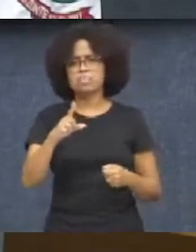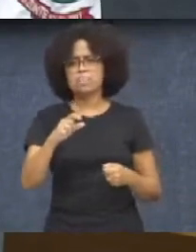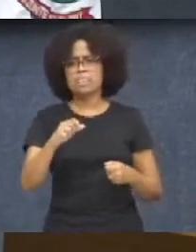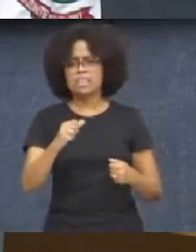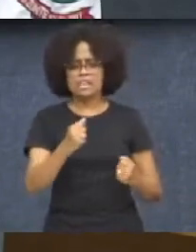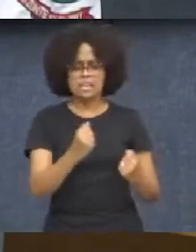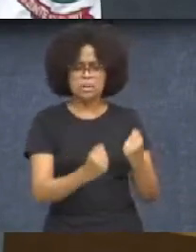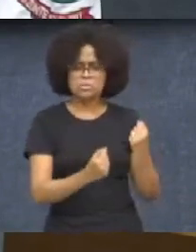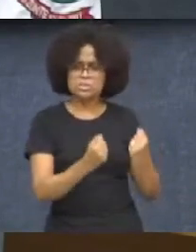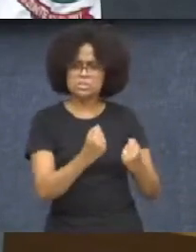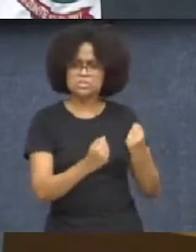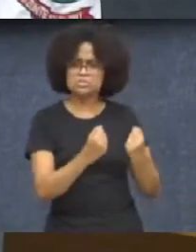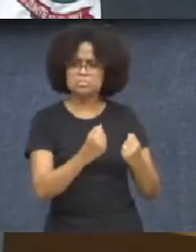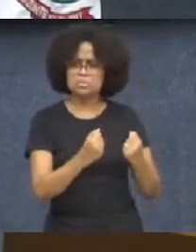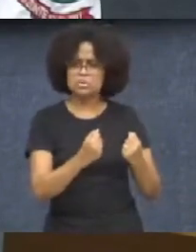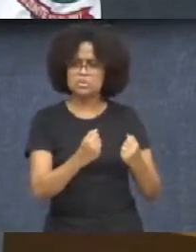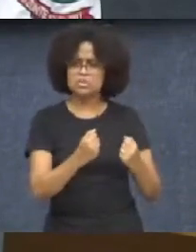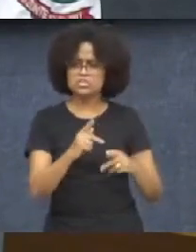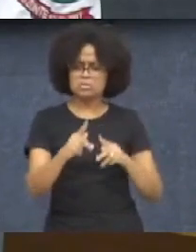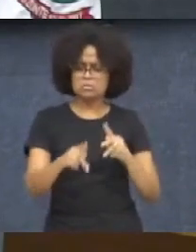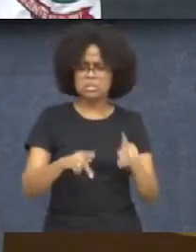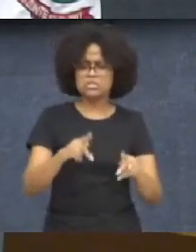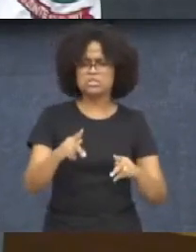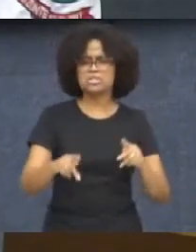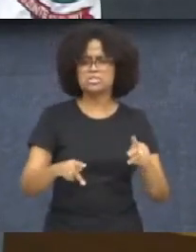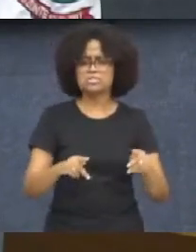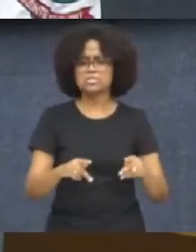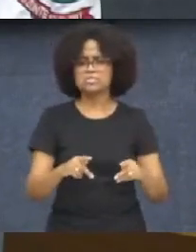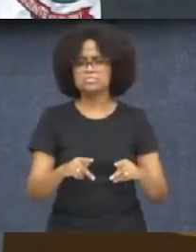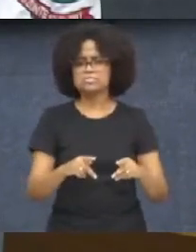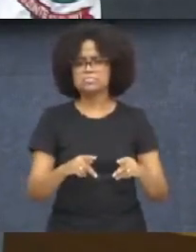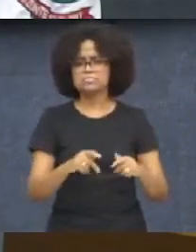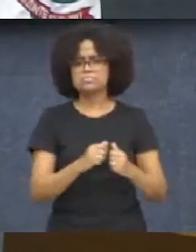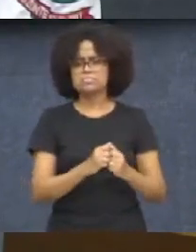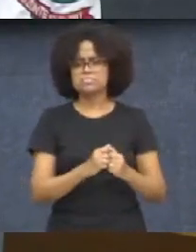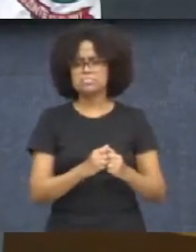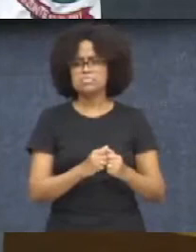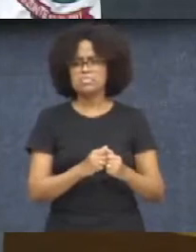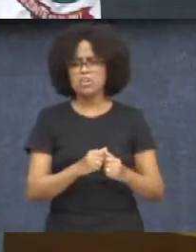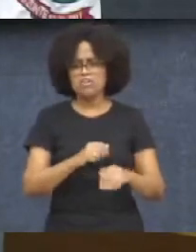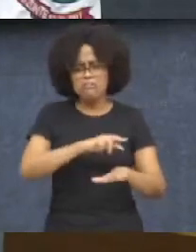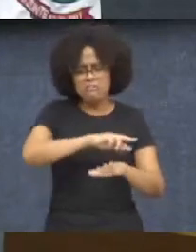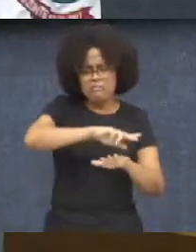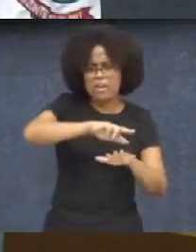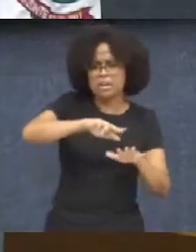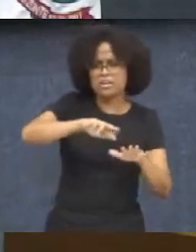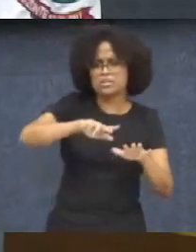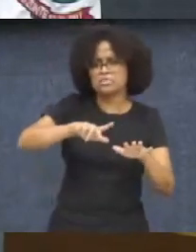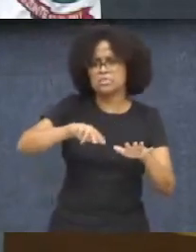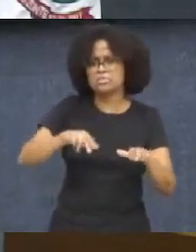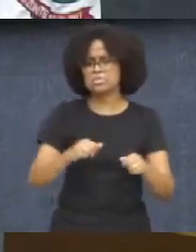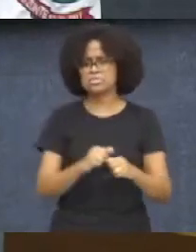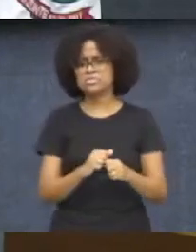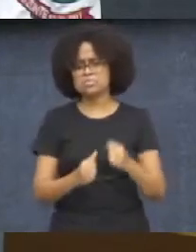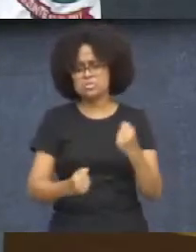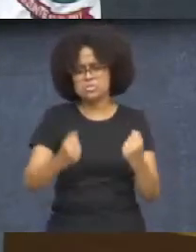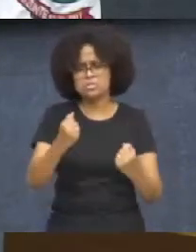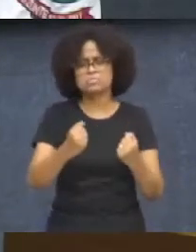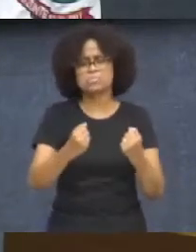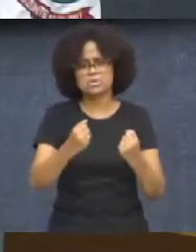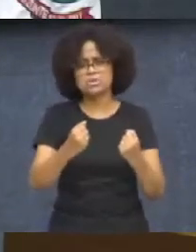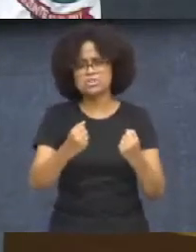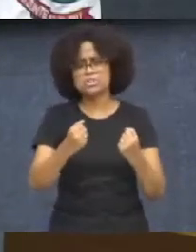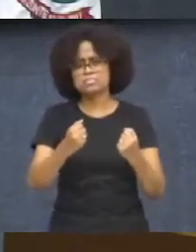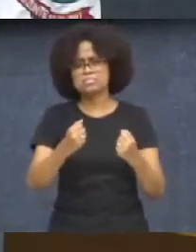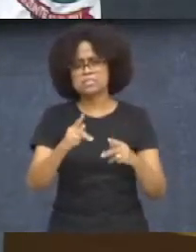convencional, é o suplementar, são outros modais de transporte que podem estar integrados. Inclusive, na próxima